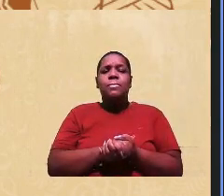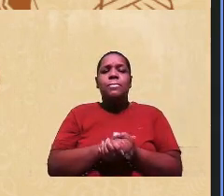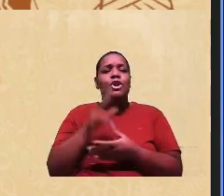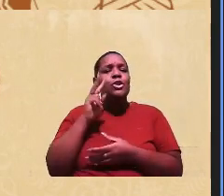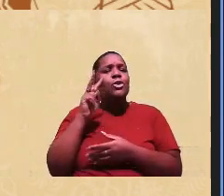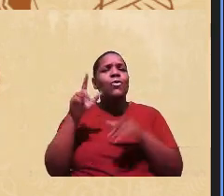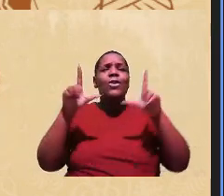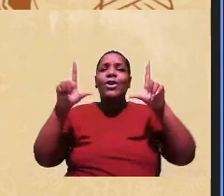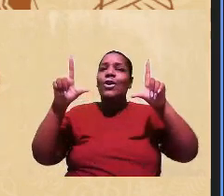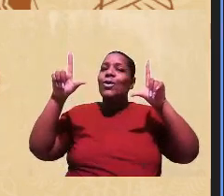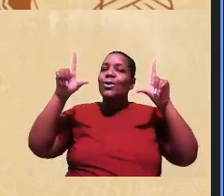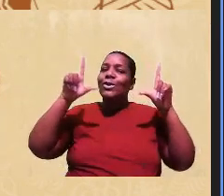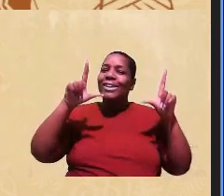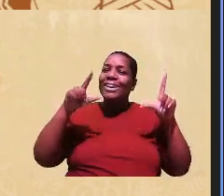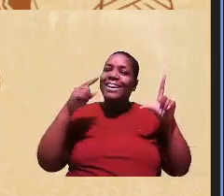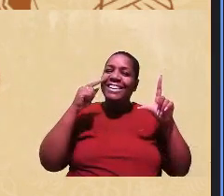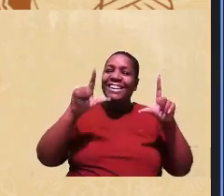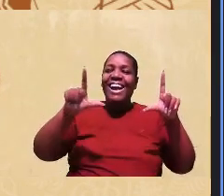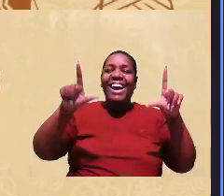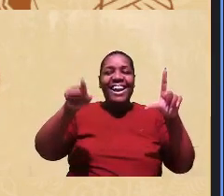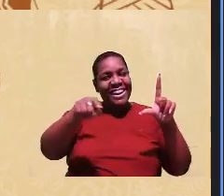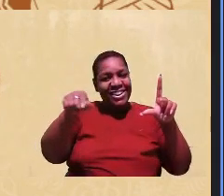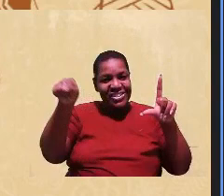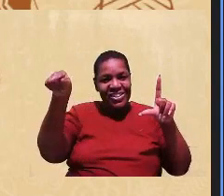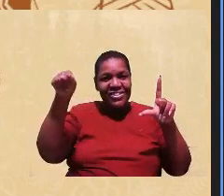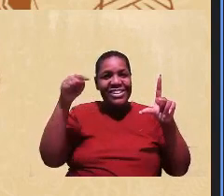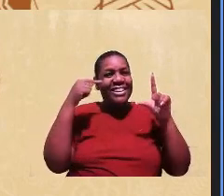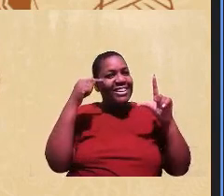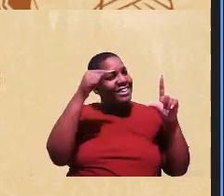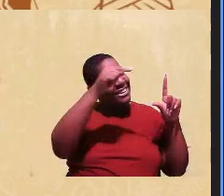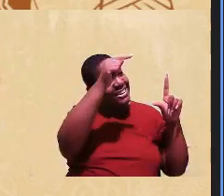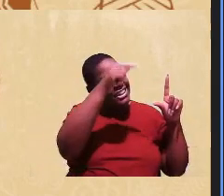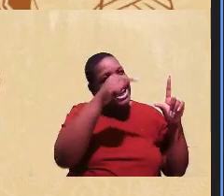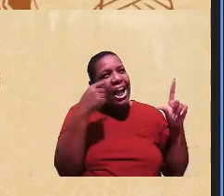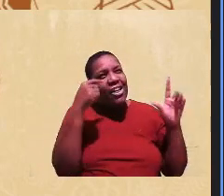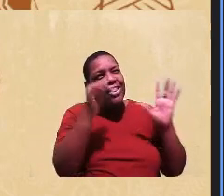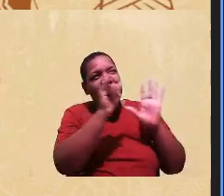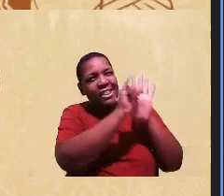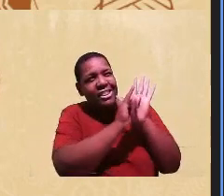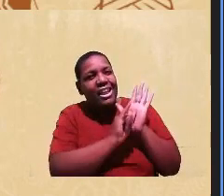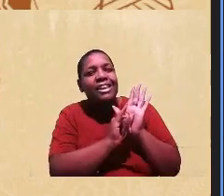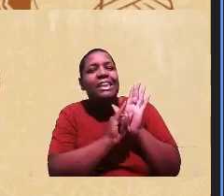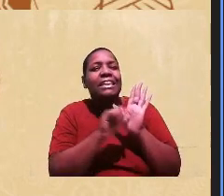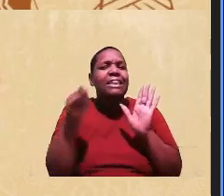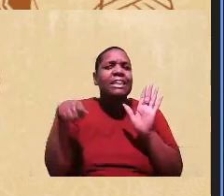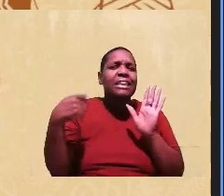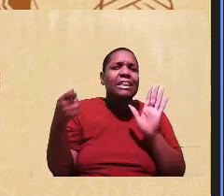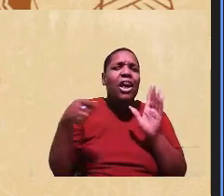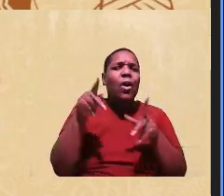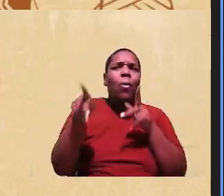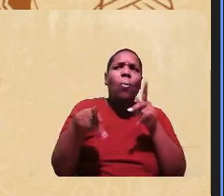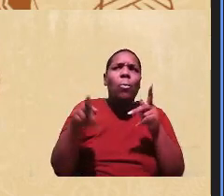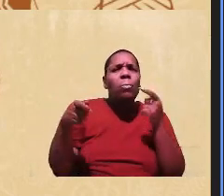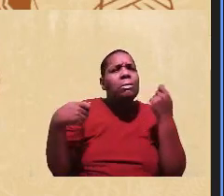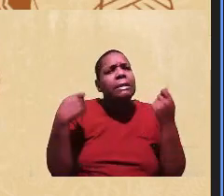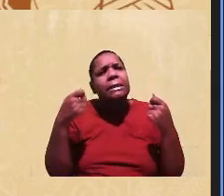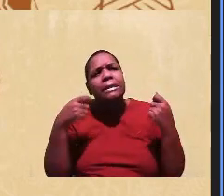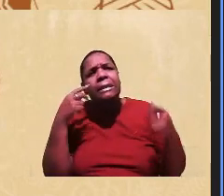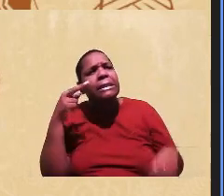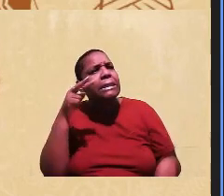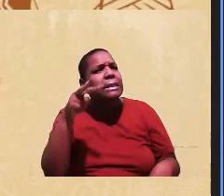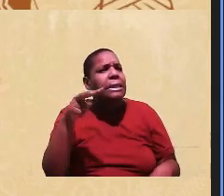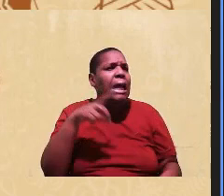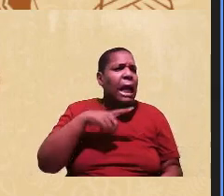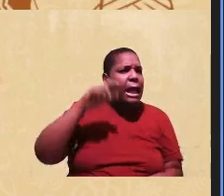vocês, para quem está aparecendo na minha tela, já comecei a fazer a heterogêntificação, o que será esse público que está aqui, será que são